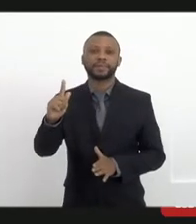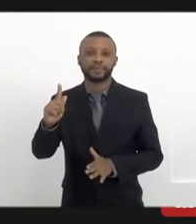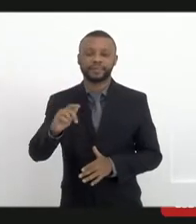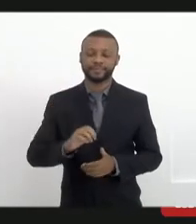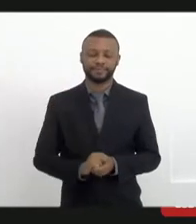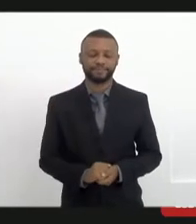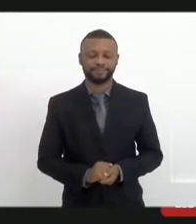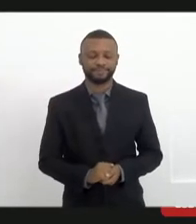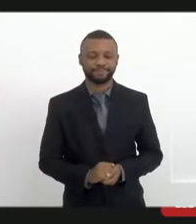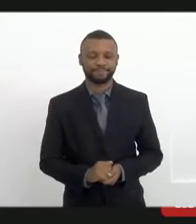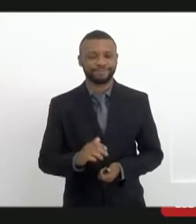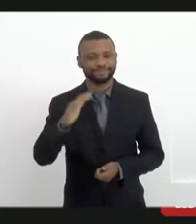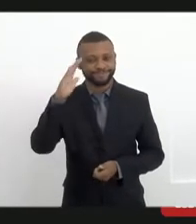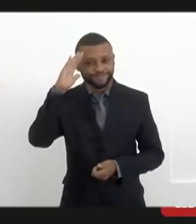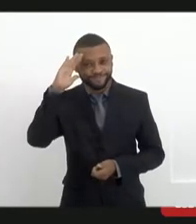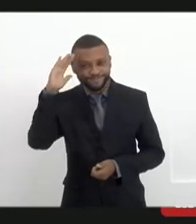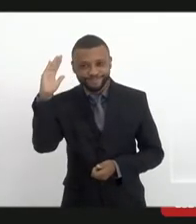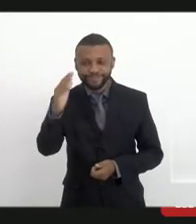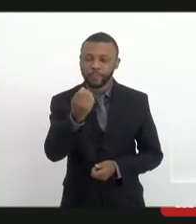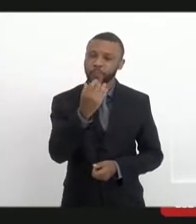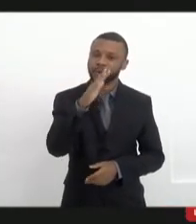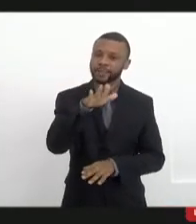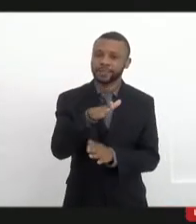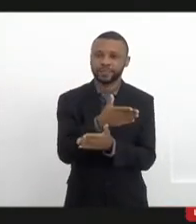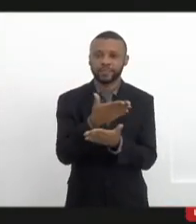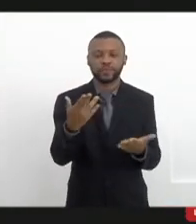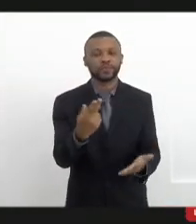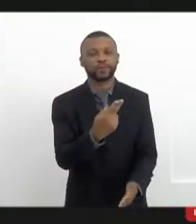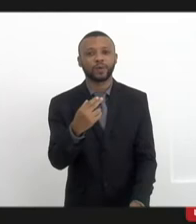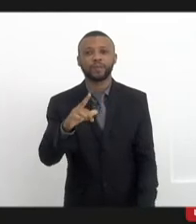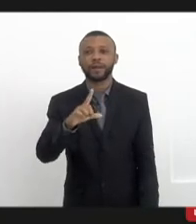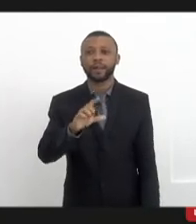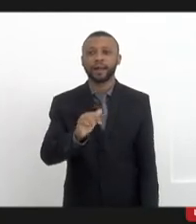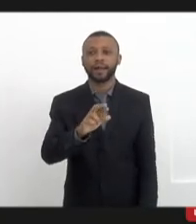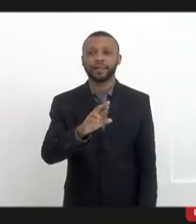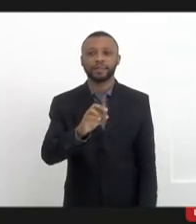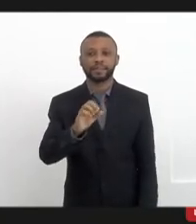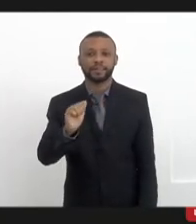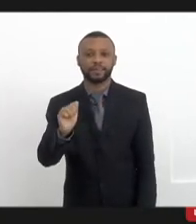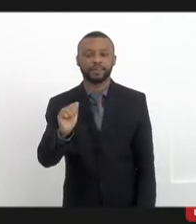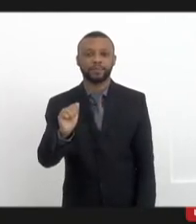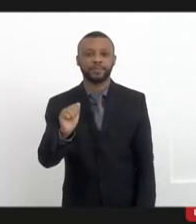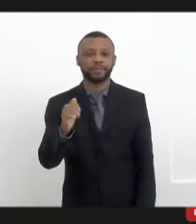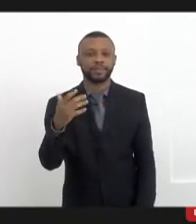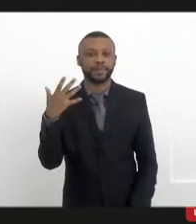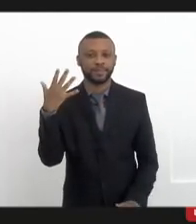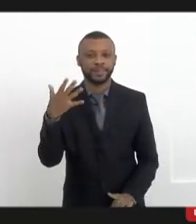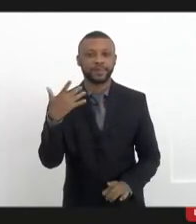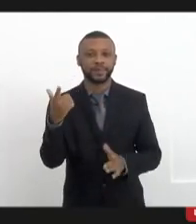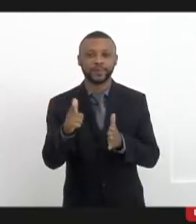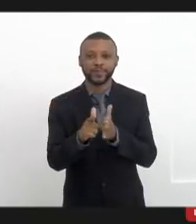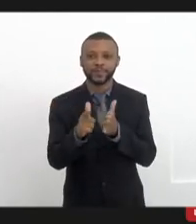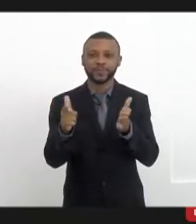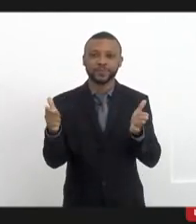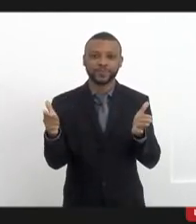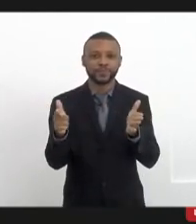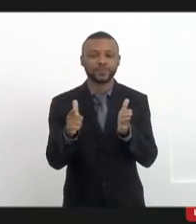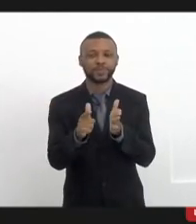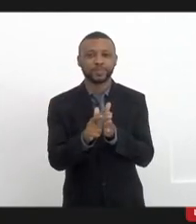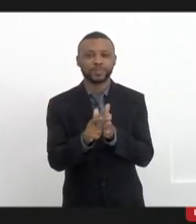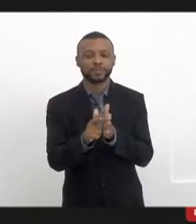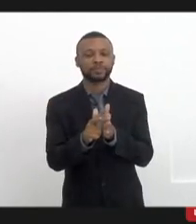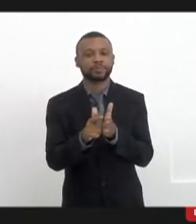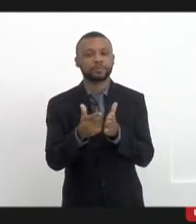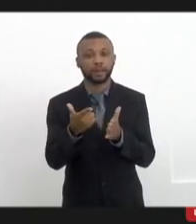Oi, boa tarde a todos. Eu sou a Larissa, venho aqui representando o PPG Informativo, que é o jornal comunitário do Pavão Pavãozinho, Canta